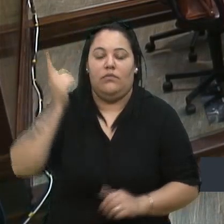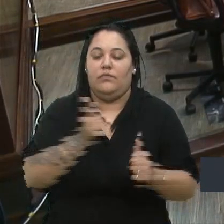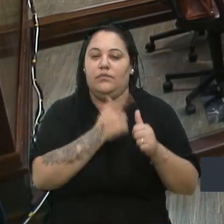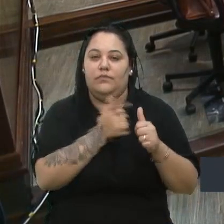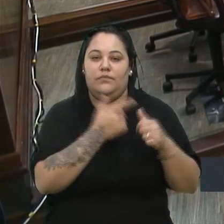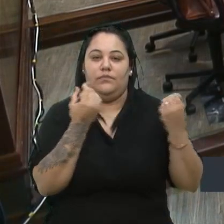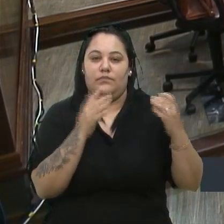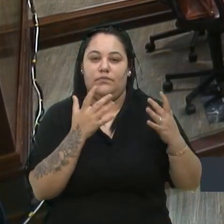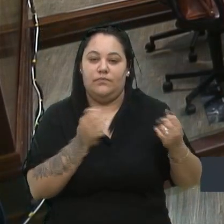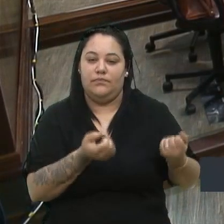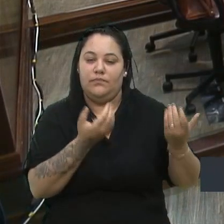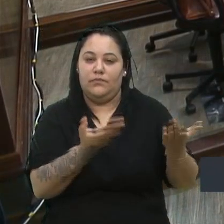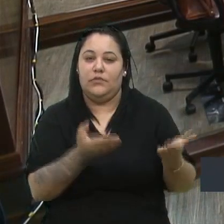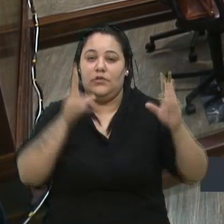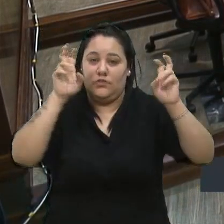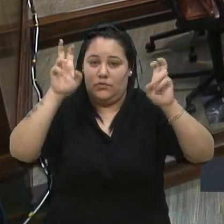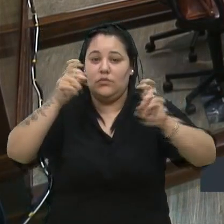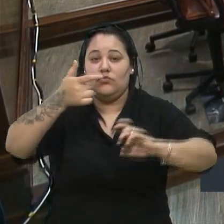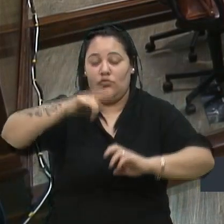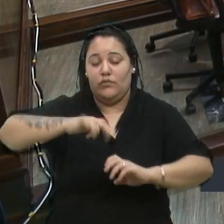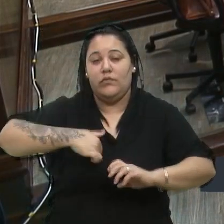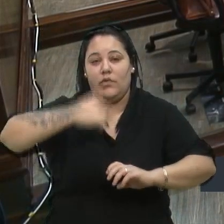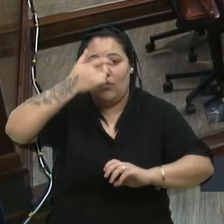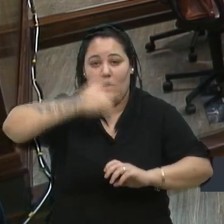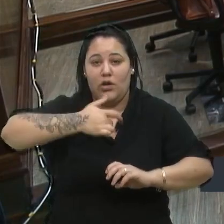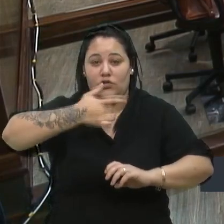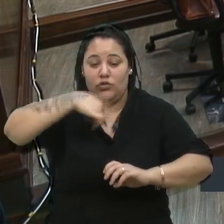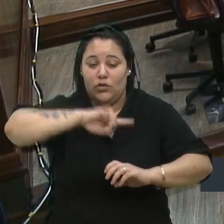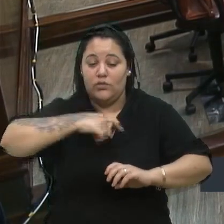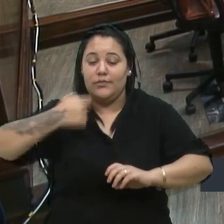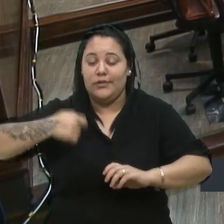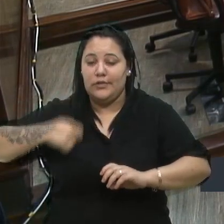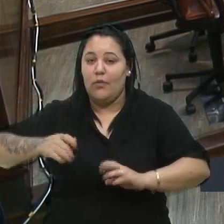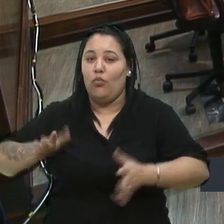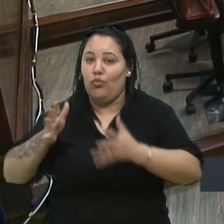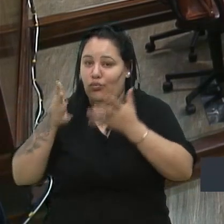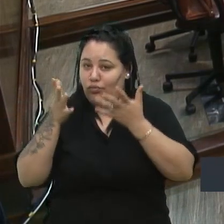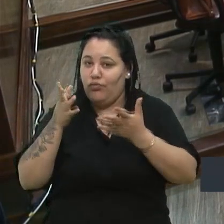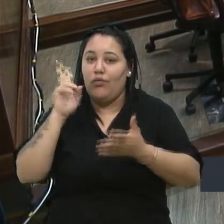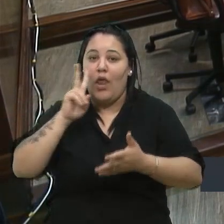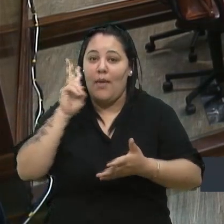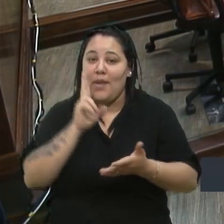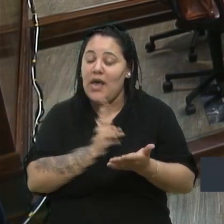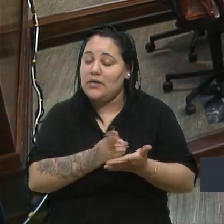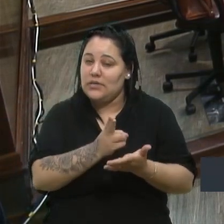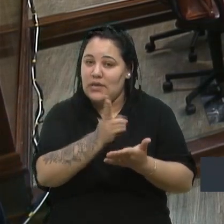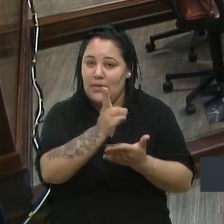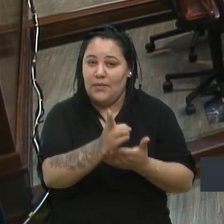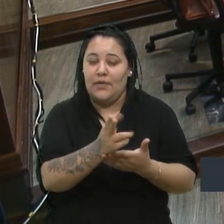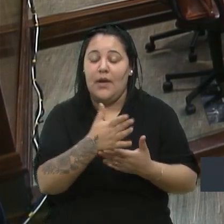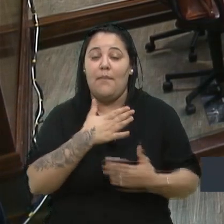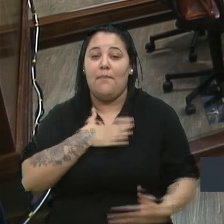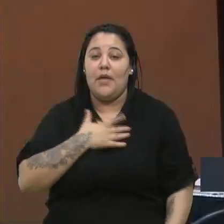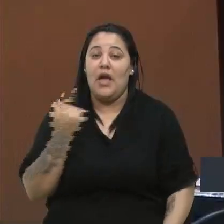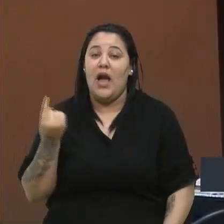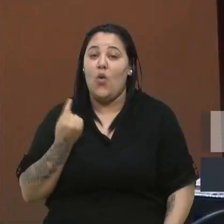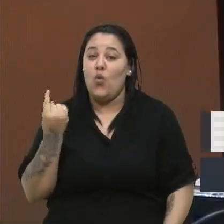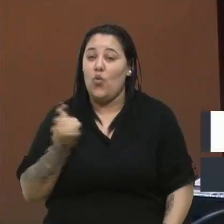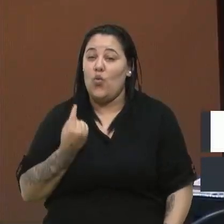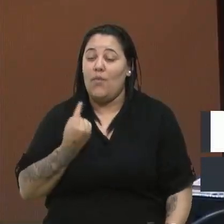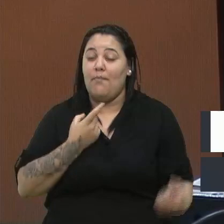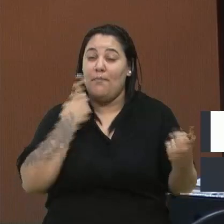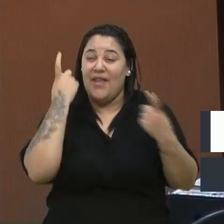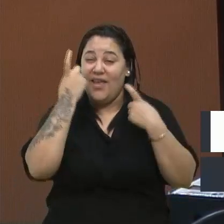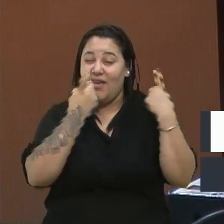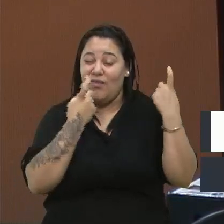trazer novamente esse tema. Eu acho que nós temos que estar fomentando constantemente. Minha única preocupação, em especial,